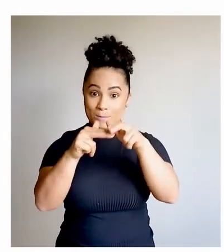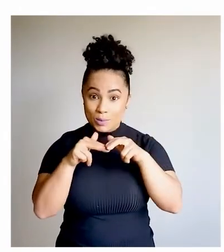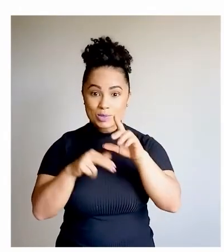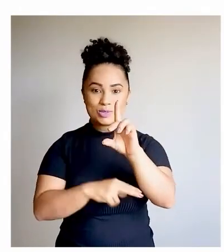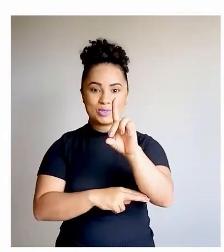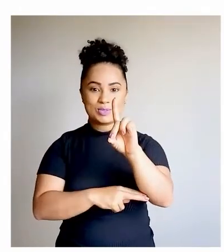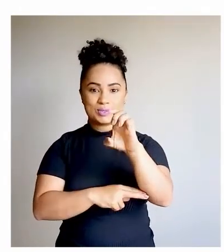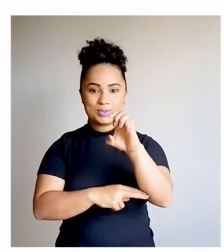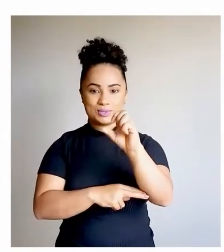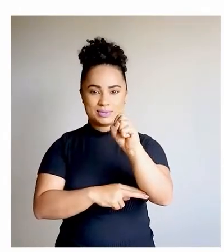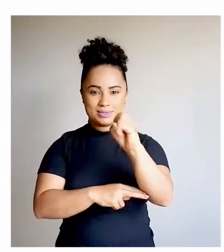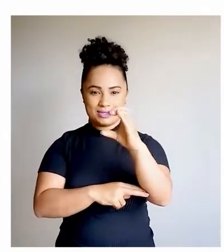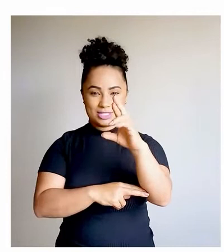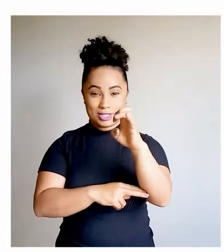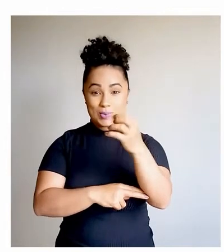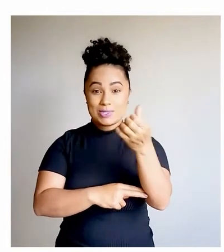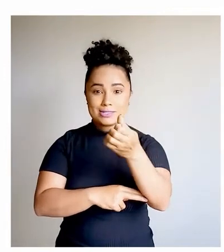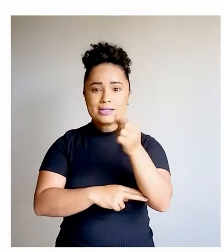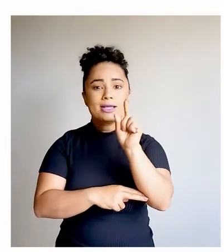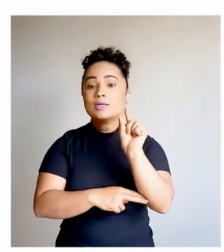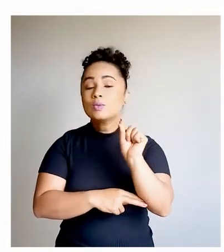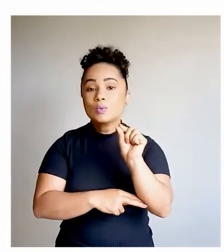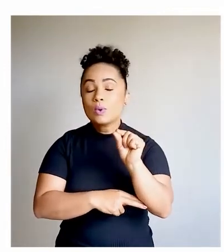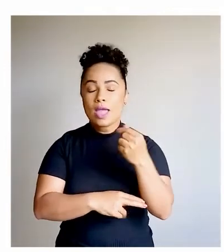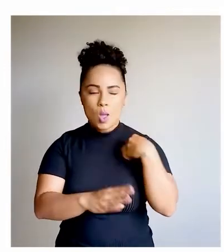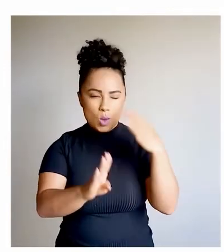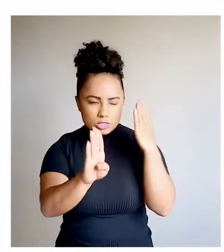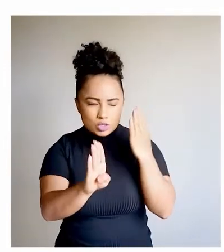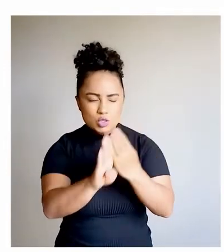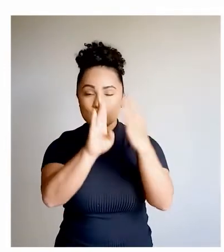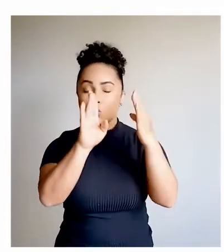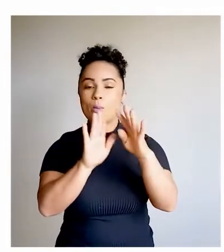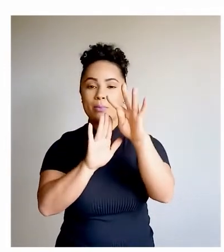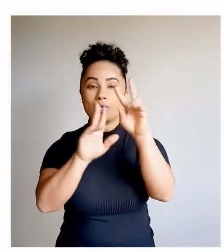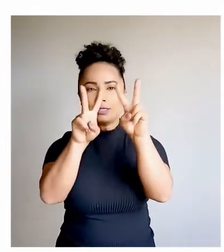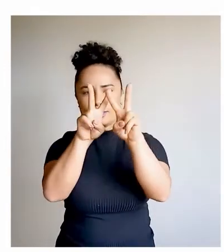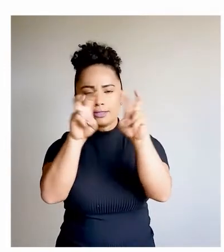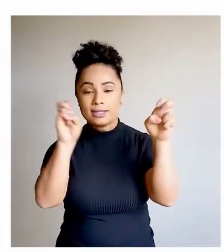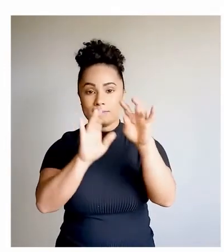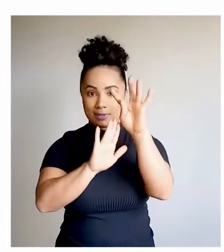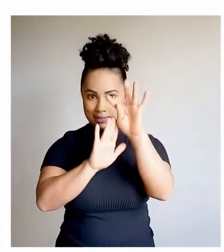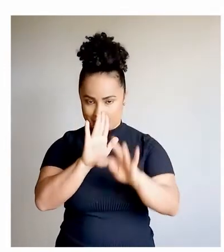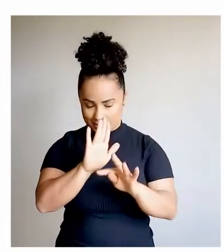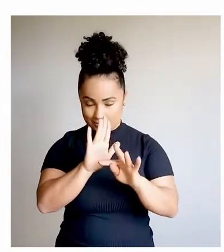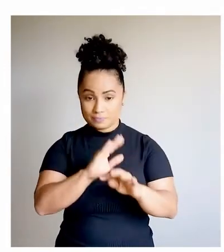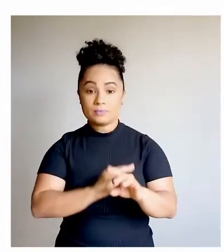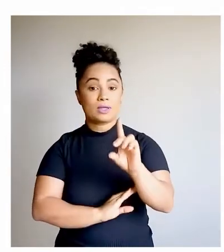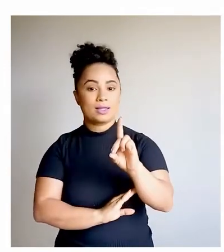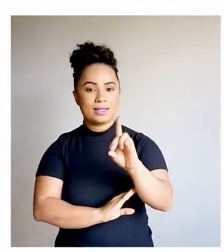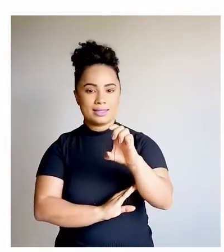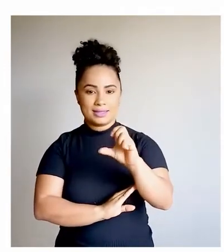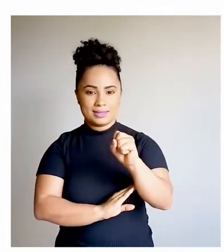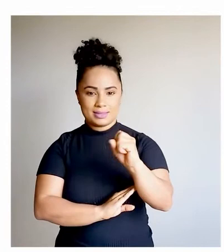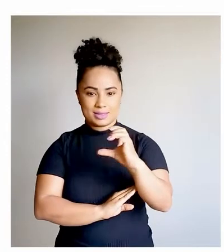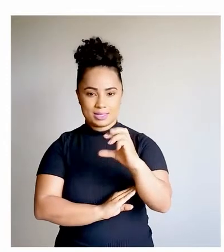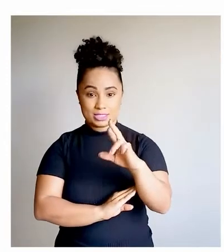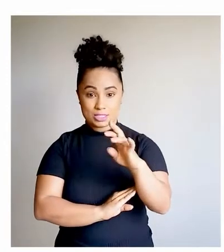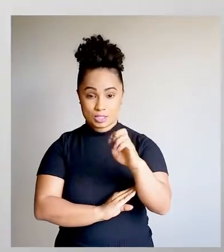6 é identificar o tema de um texto. Descritor 6,